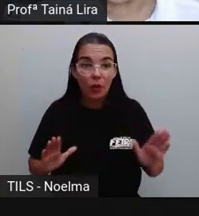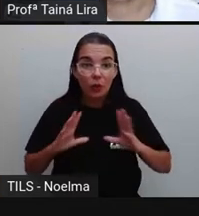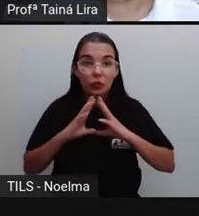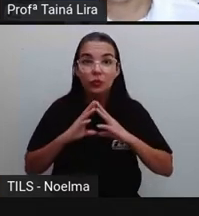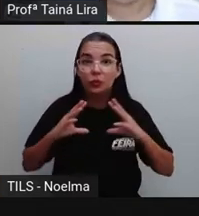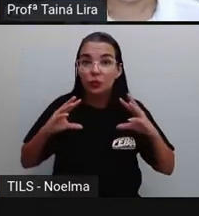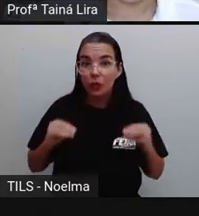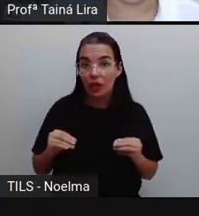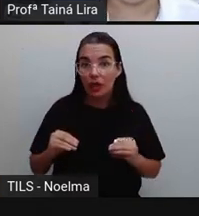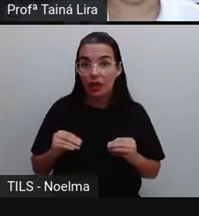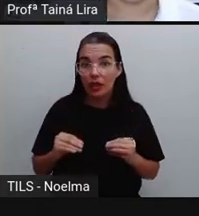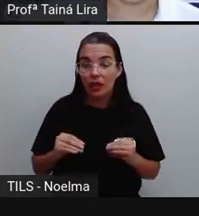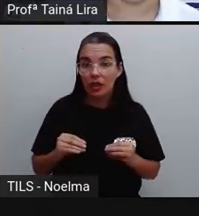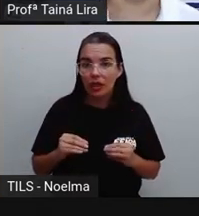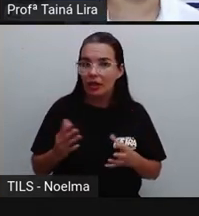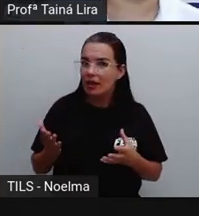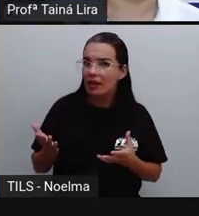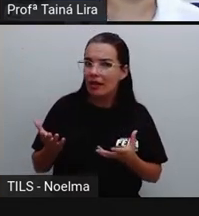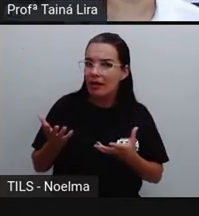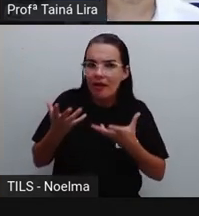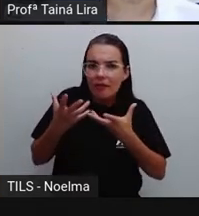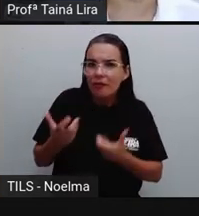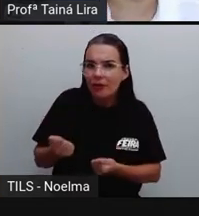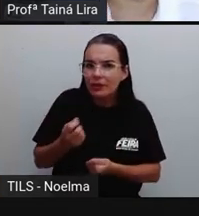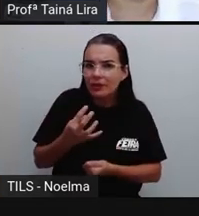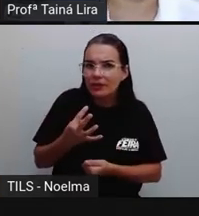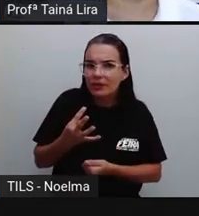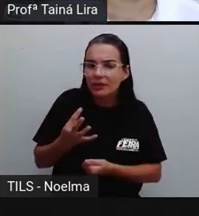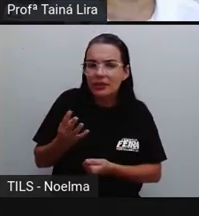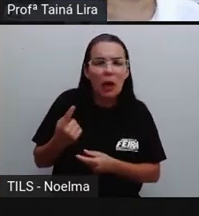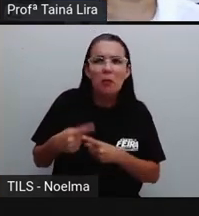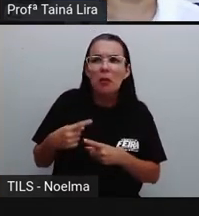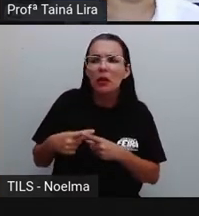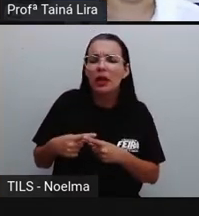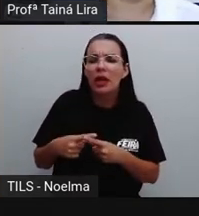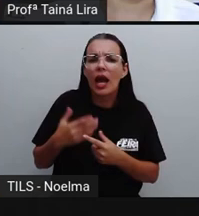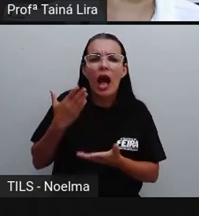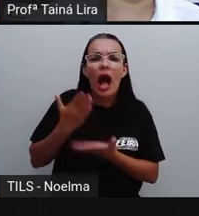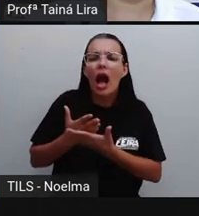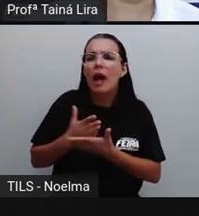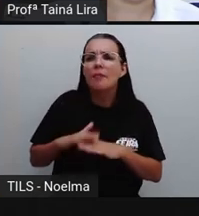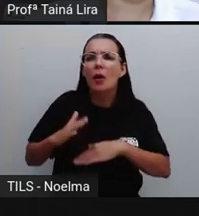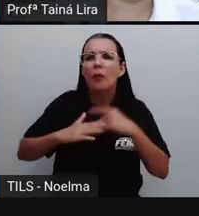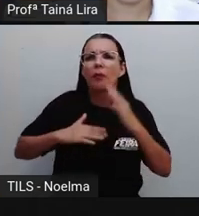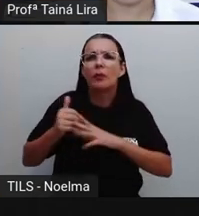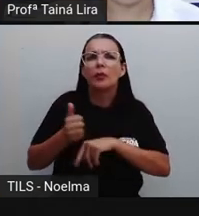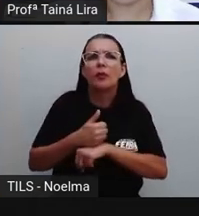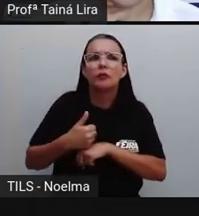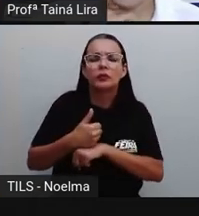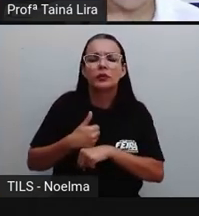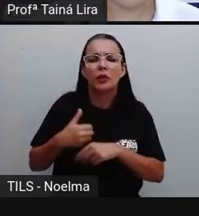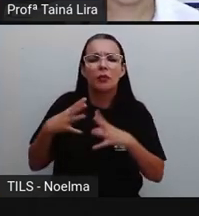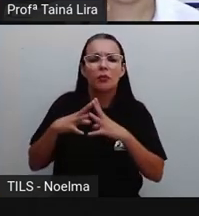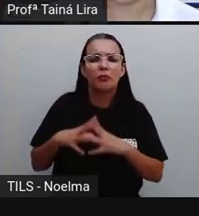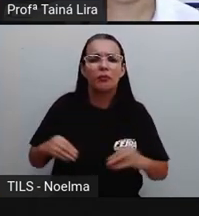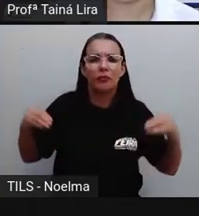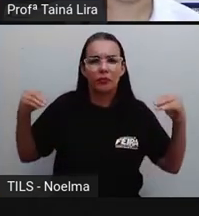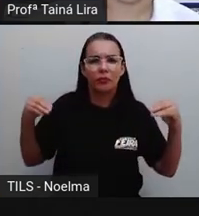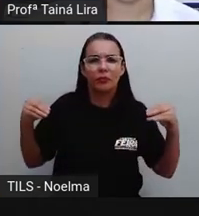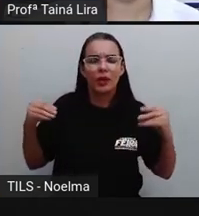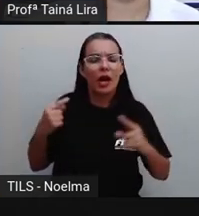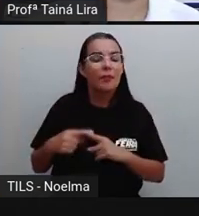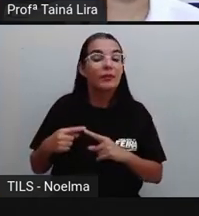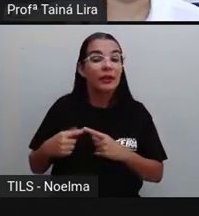E aí você pode me perguntar, ó, Pró, e por que é que algumas profissões não existem mais? A gente vai